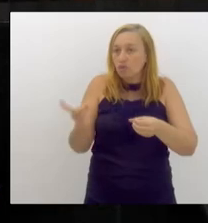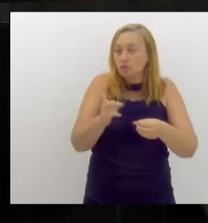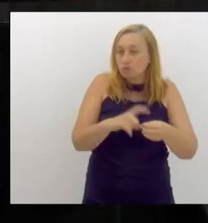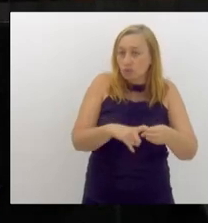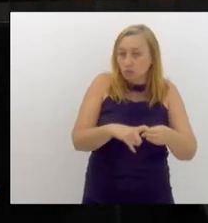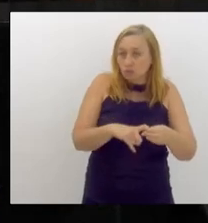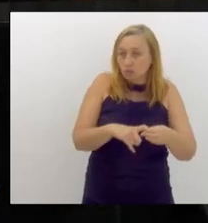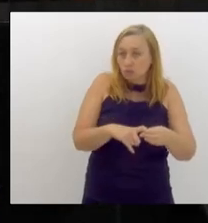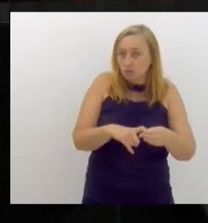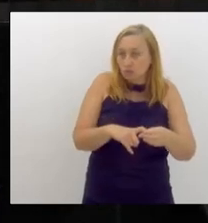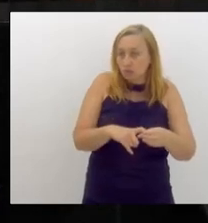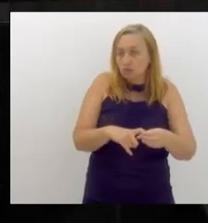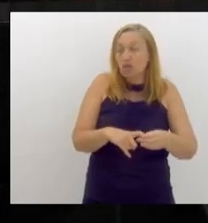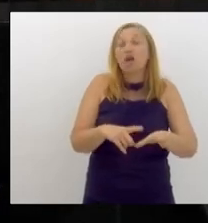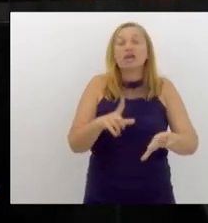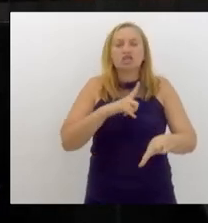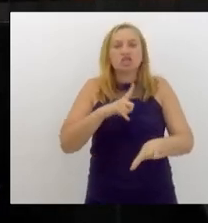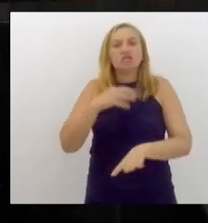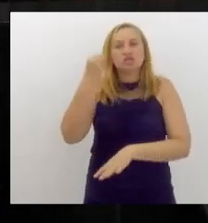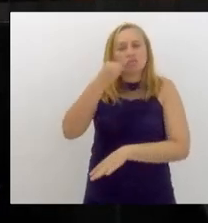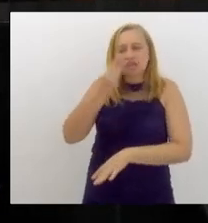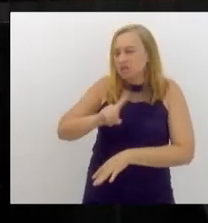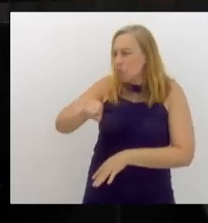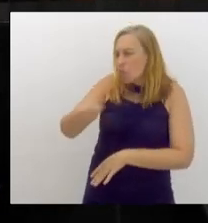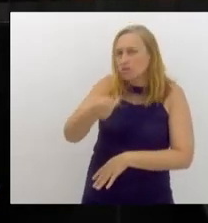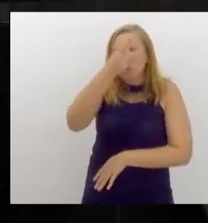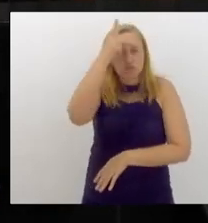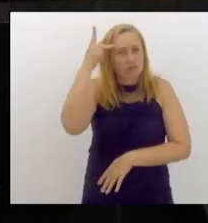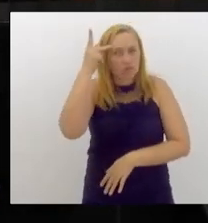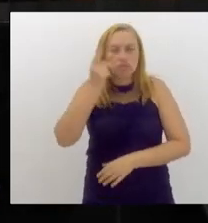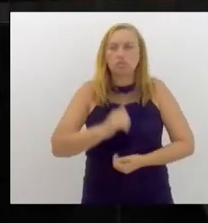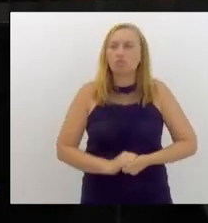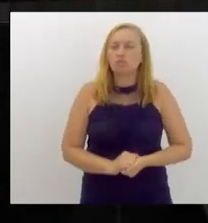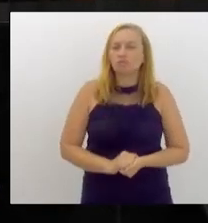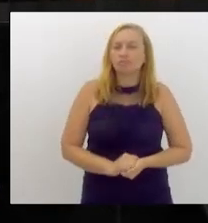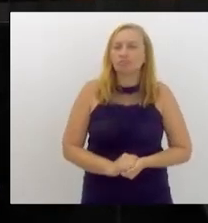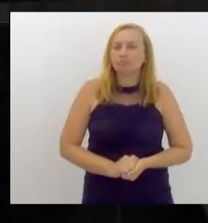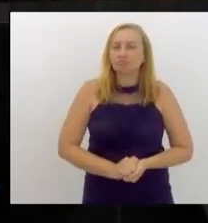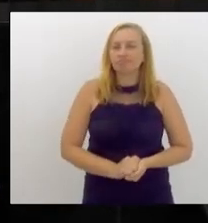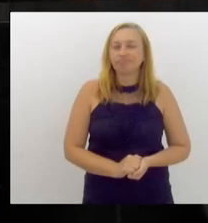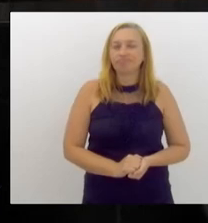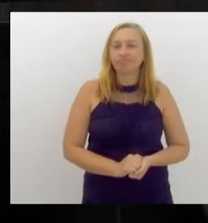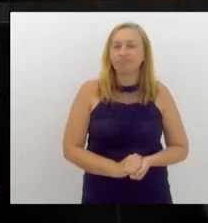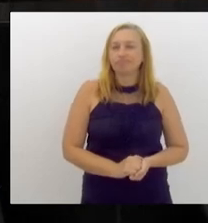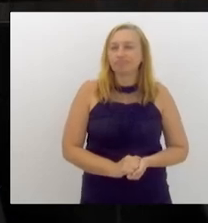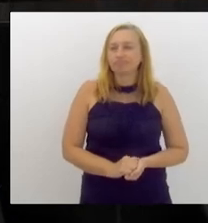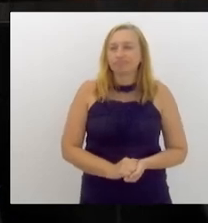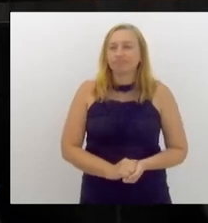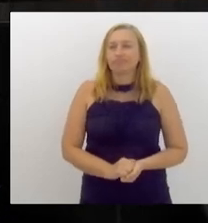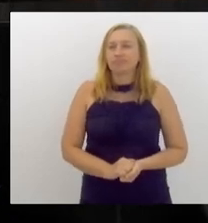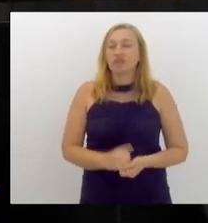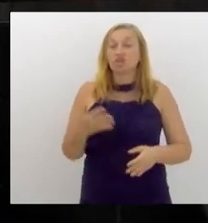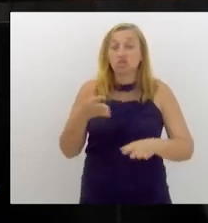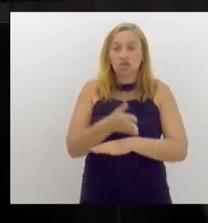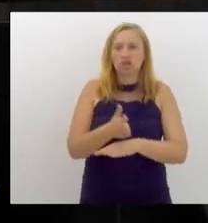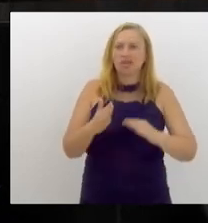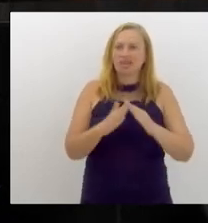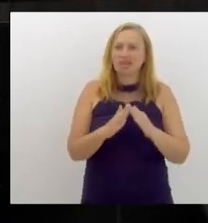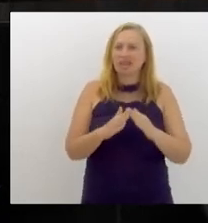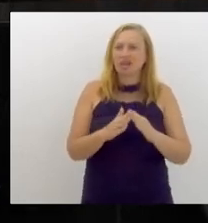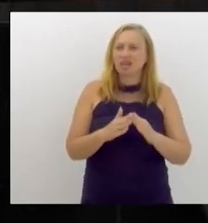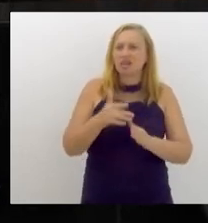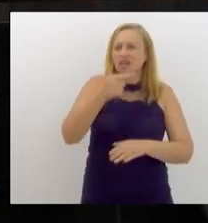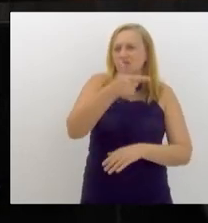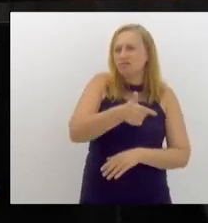E tive experiências com outras pessoas que, de alguma forma, chegaram em casa lá pelas